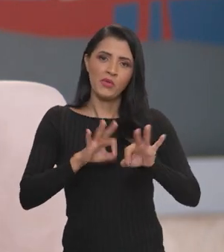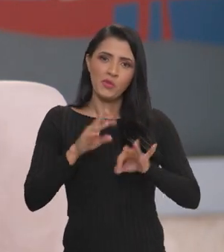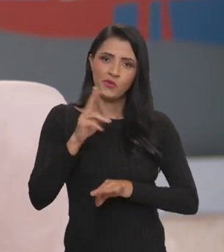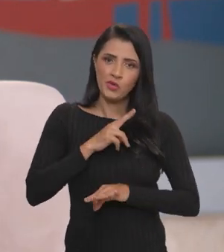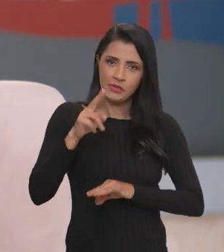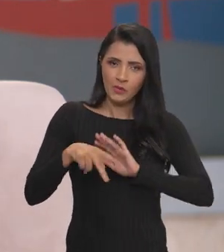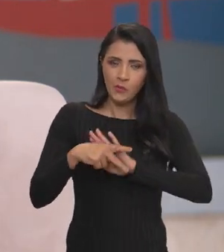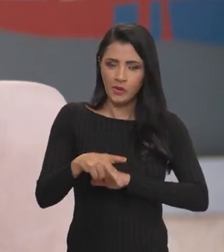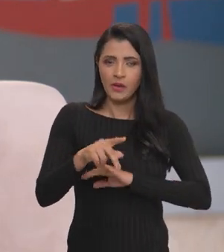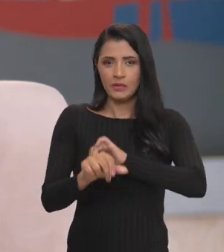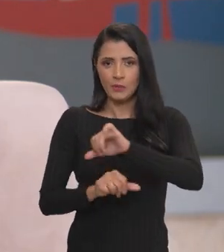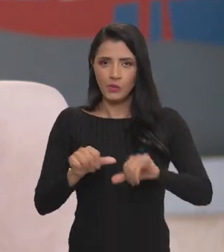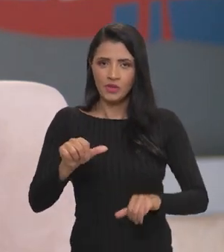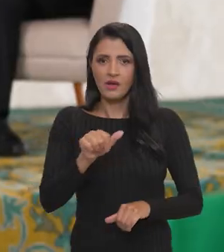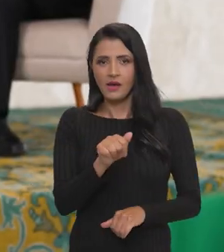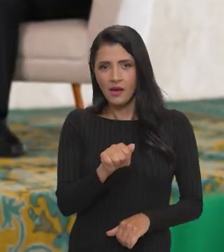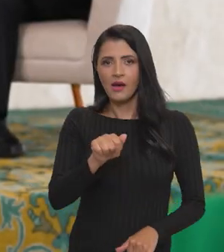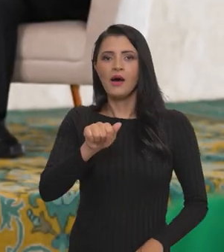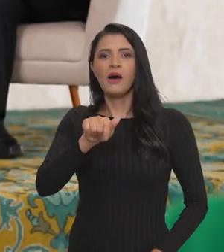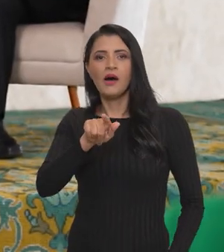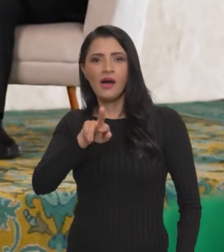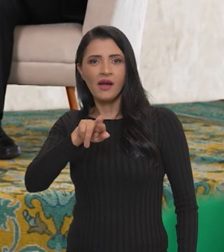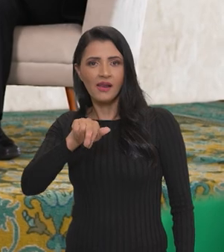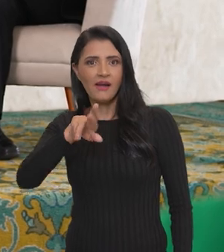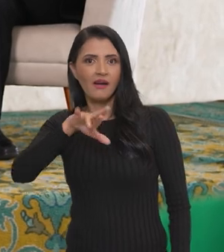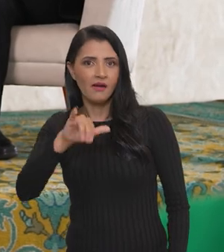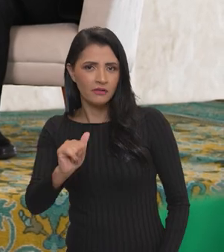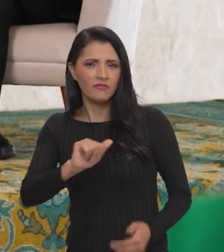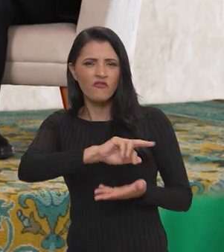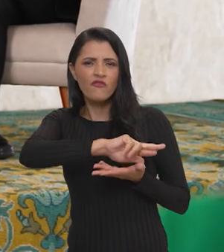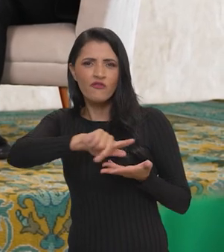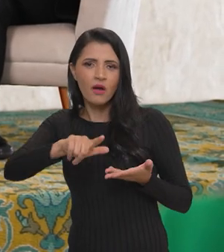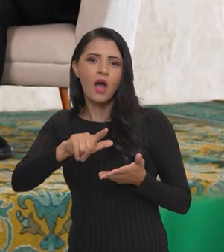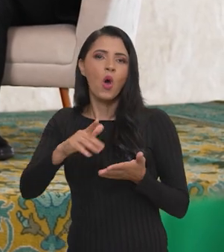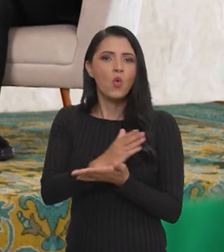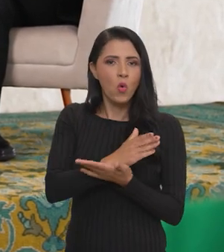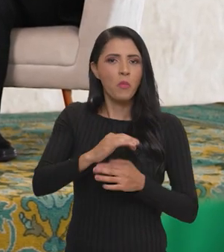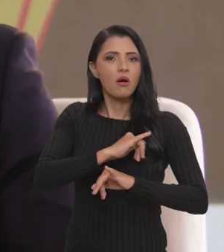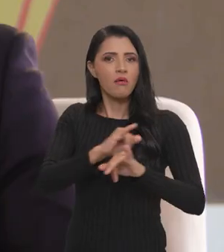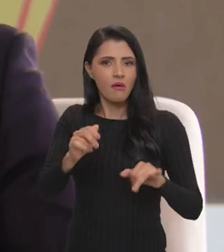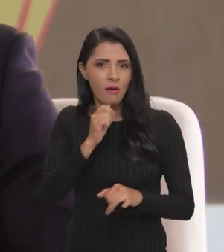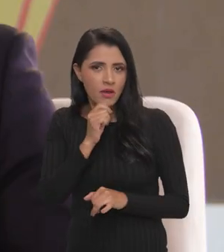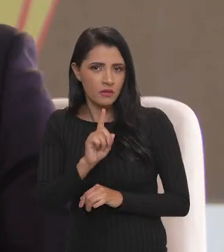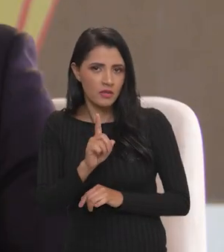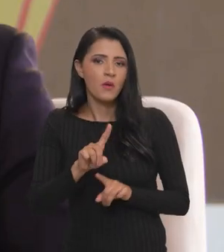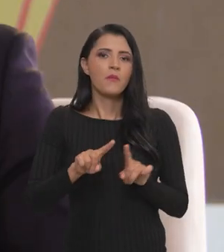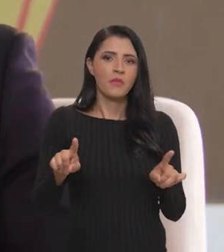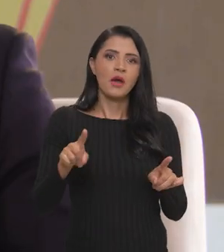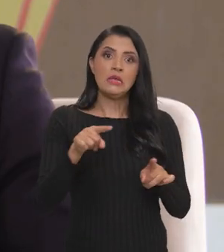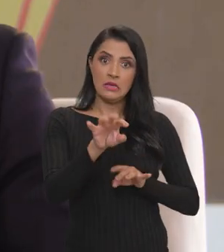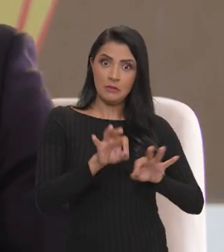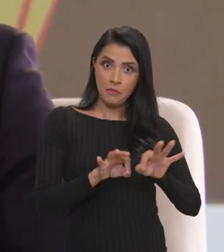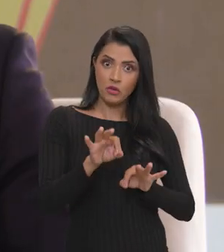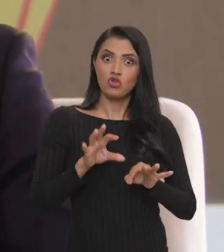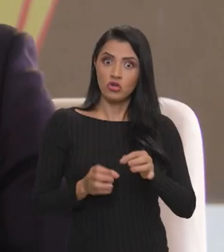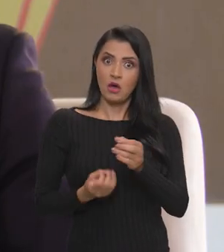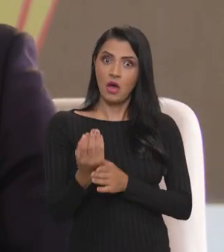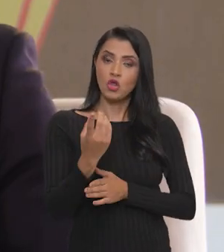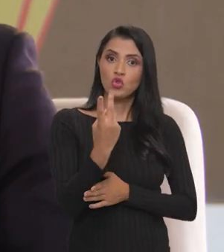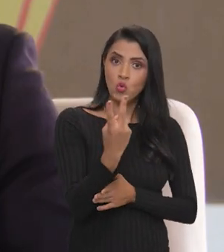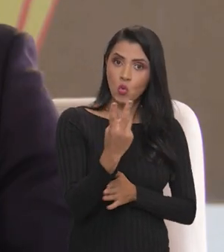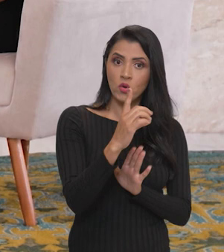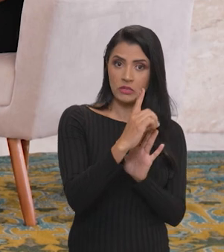emergencial para a reforma agrária. Então, nós temos uma série de ações, algumas delas ainda vão ser lançadas, mas nesse plano safra nós já fizemos dois